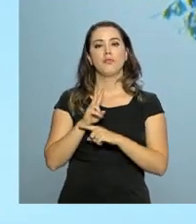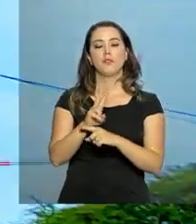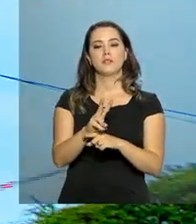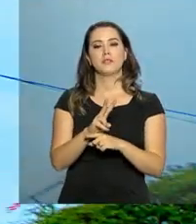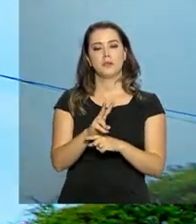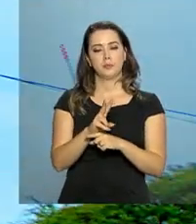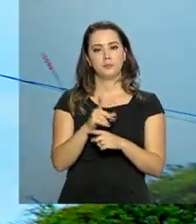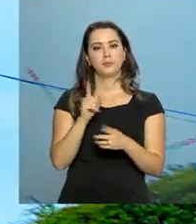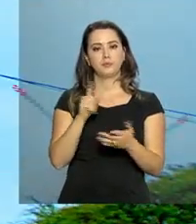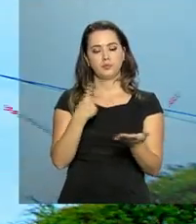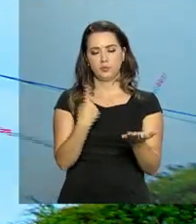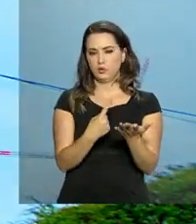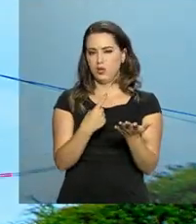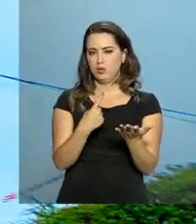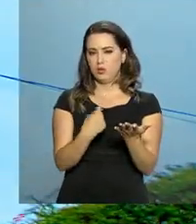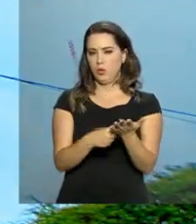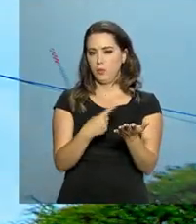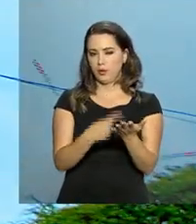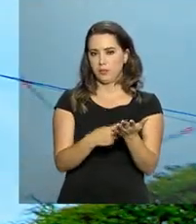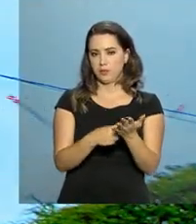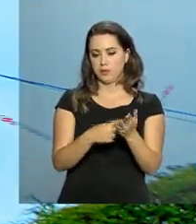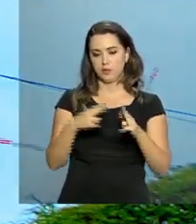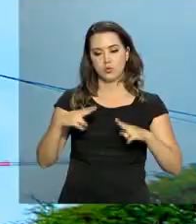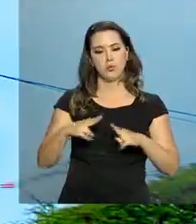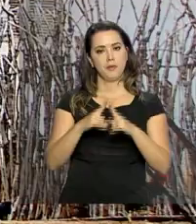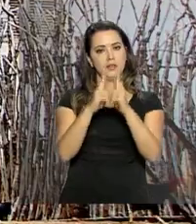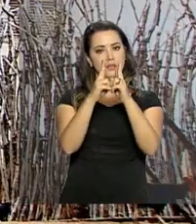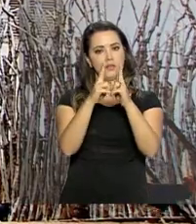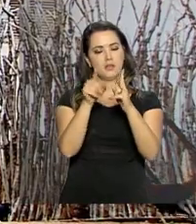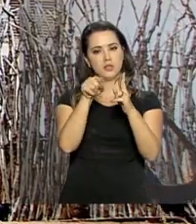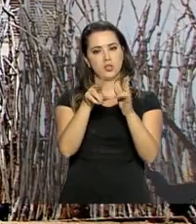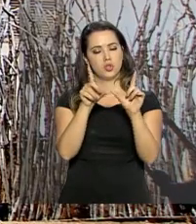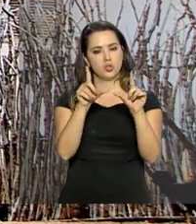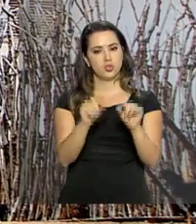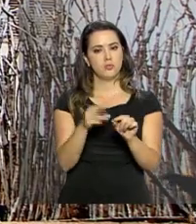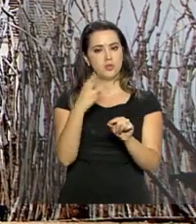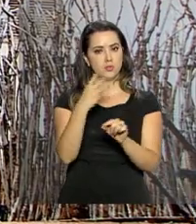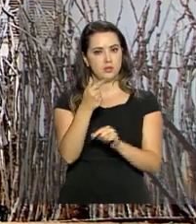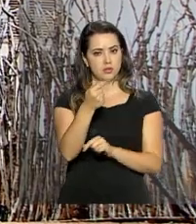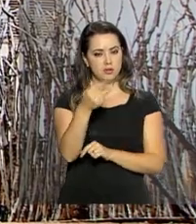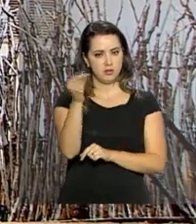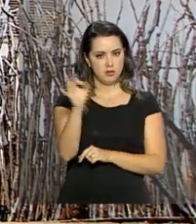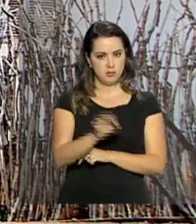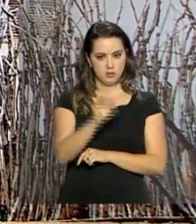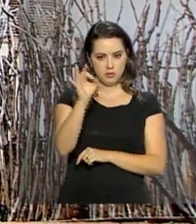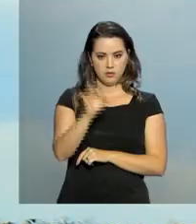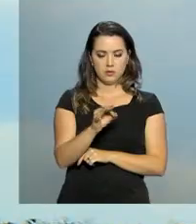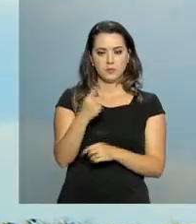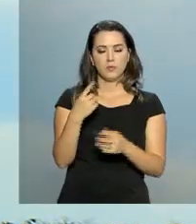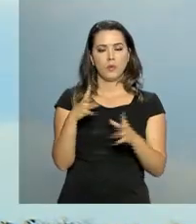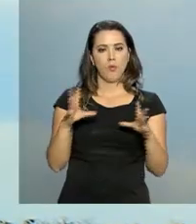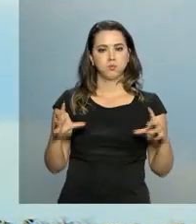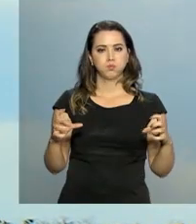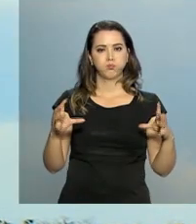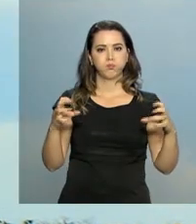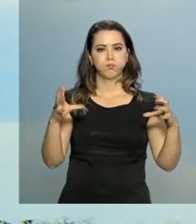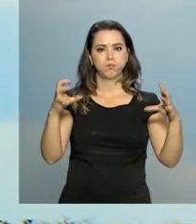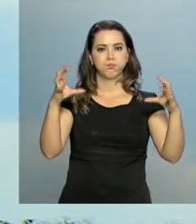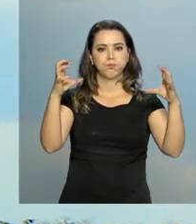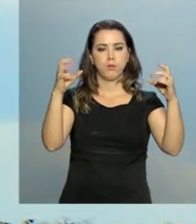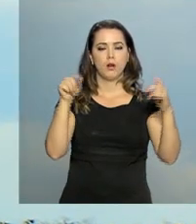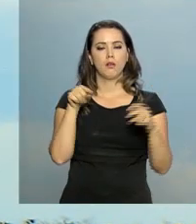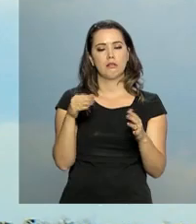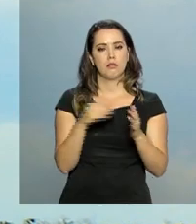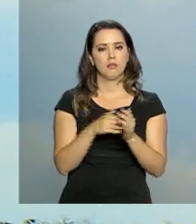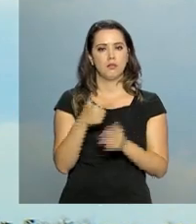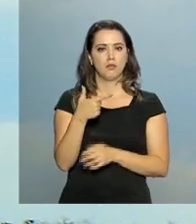ao compromisso assumido pelo Brasil no Acordo de Paris de reduzir em até 37% as emissões de gases de efeito estufa